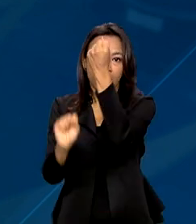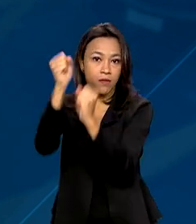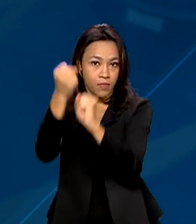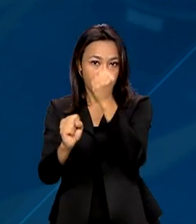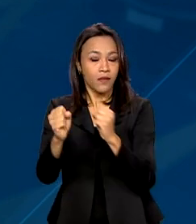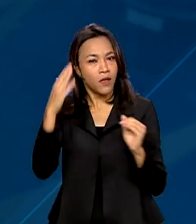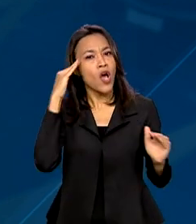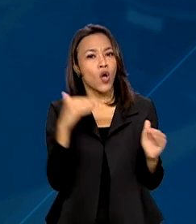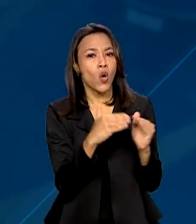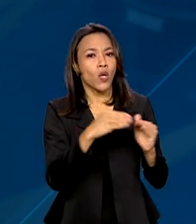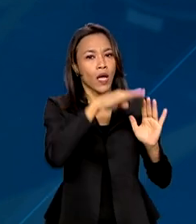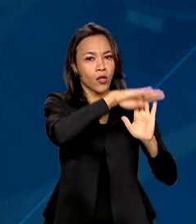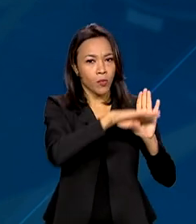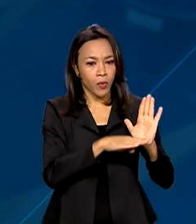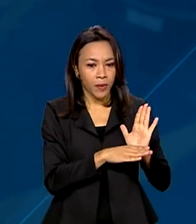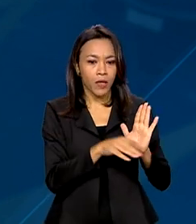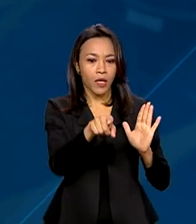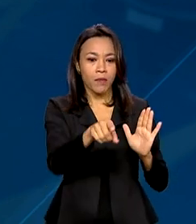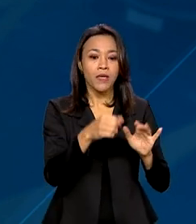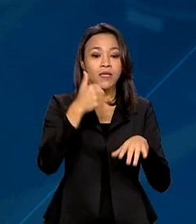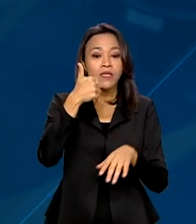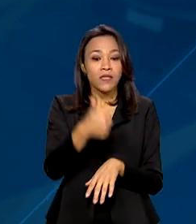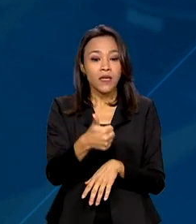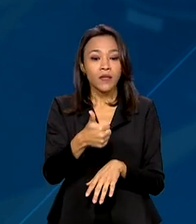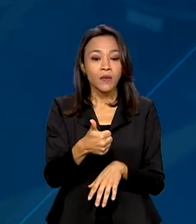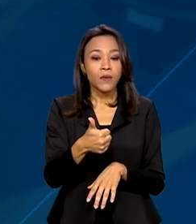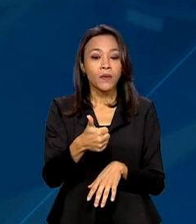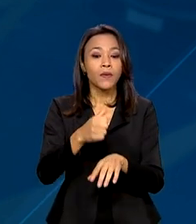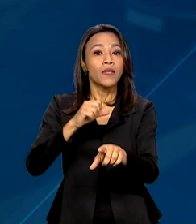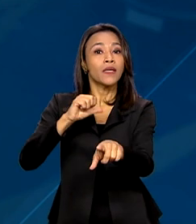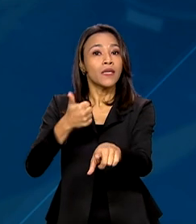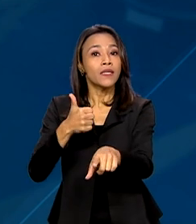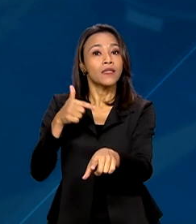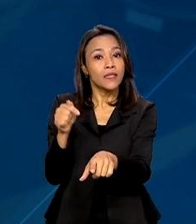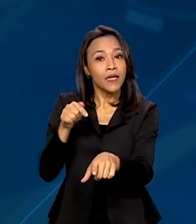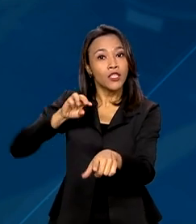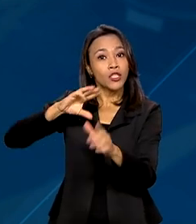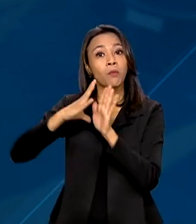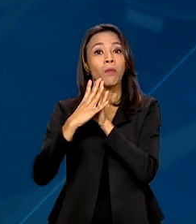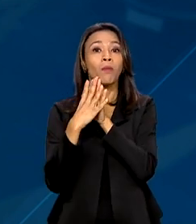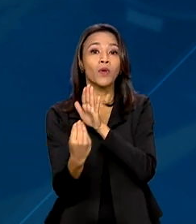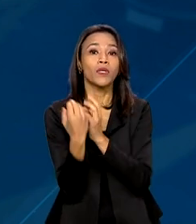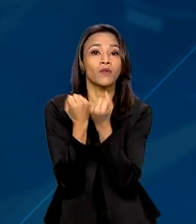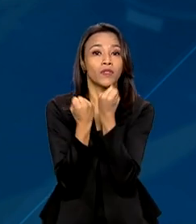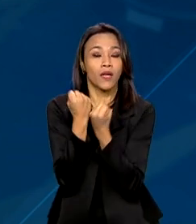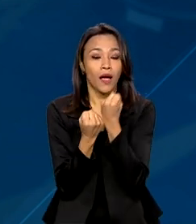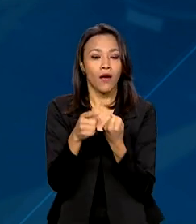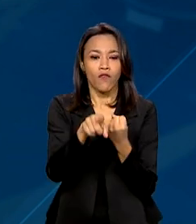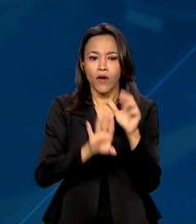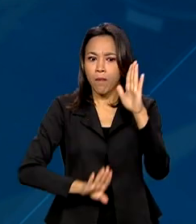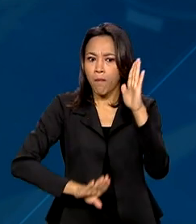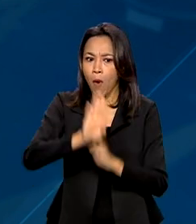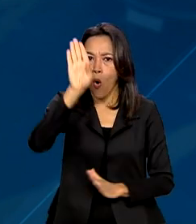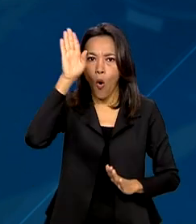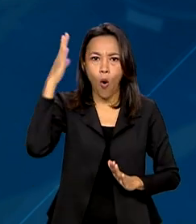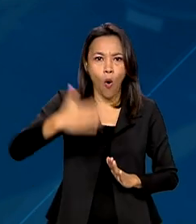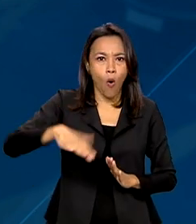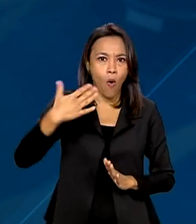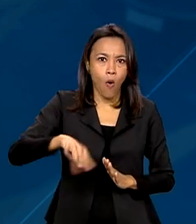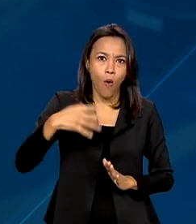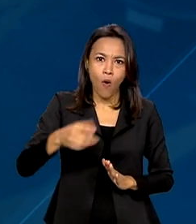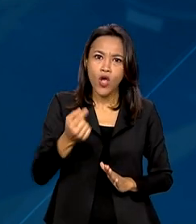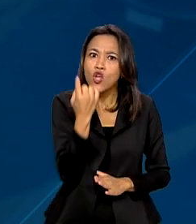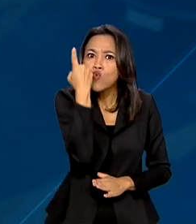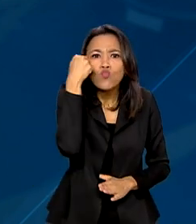programa com 117 modelos. O sucesso da iniciativa resultou num recorde da indústria automobilística brasileira